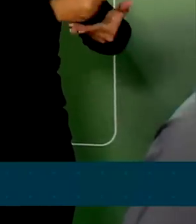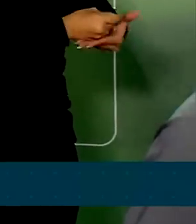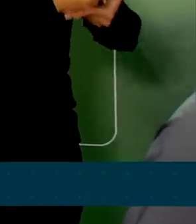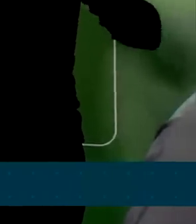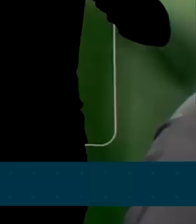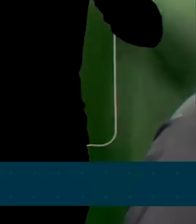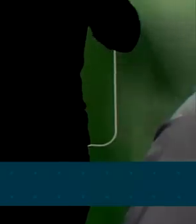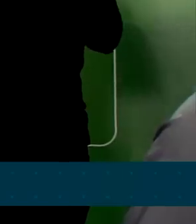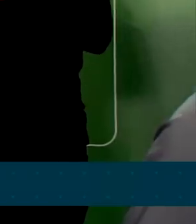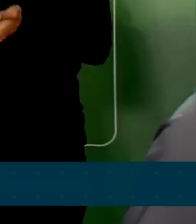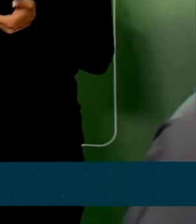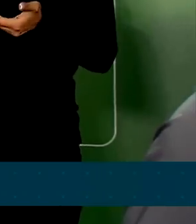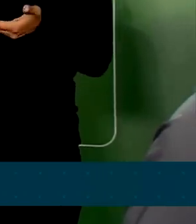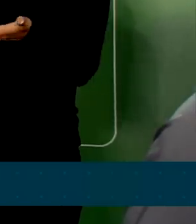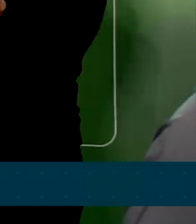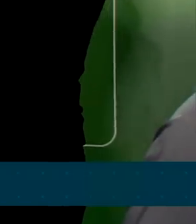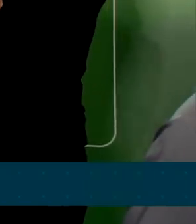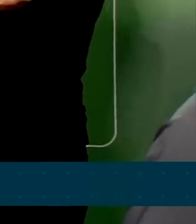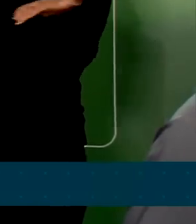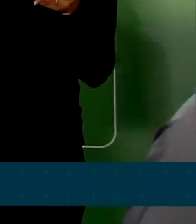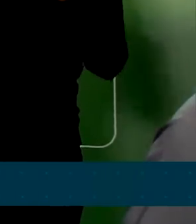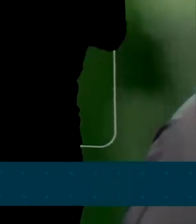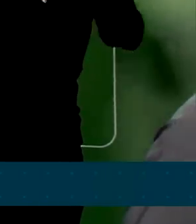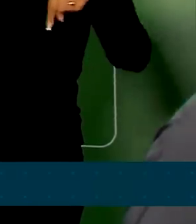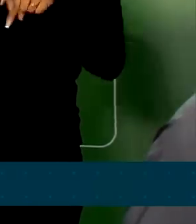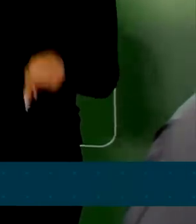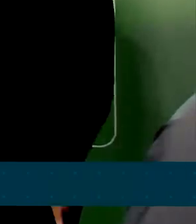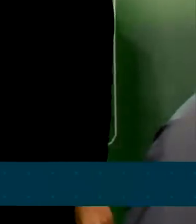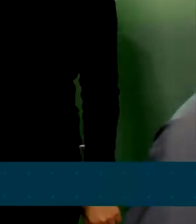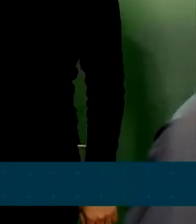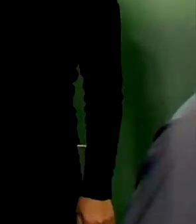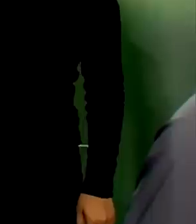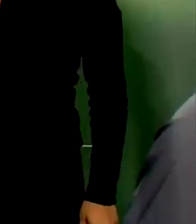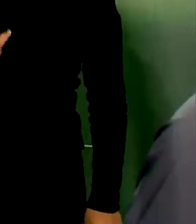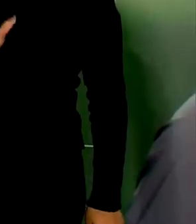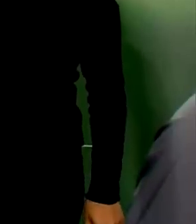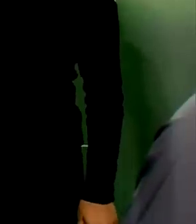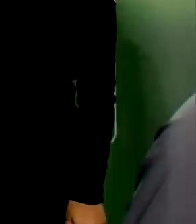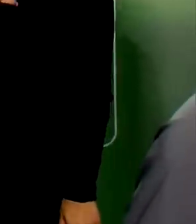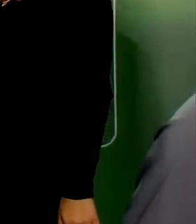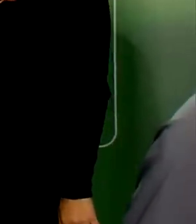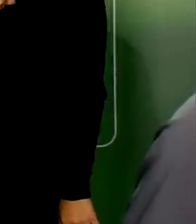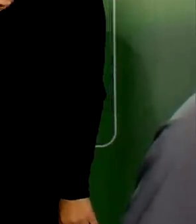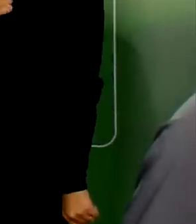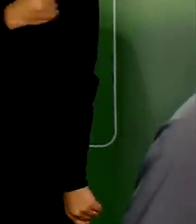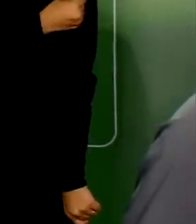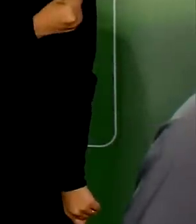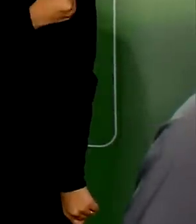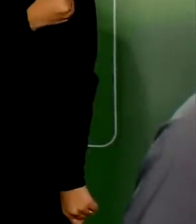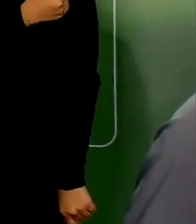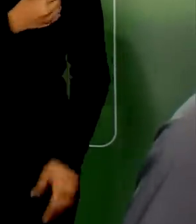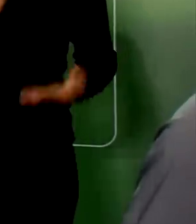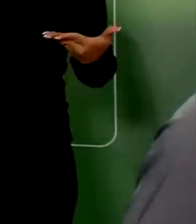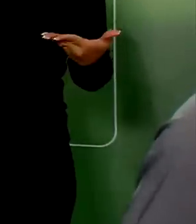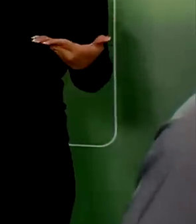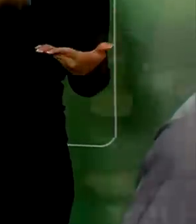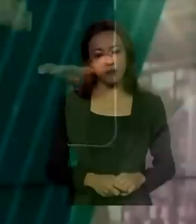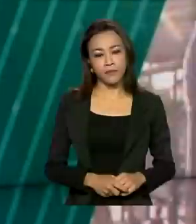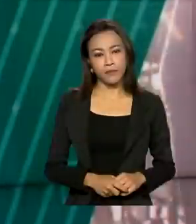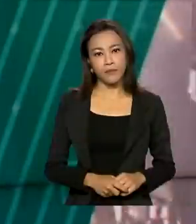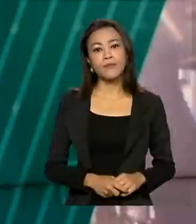de 38 mil salas de vacinação da nossa grande nação, que é o Brasil.